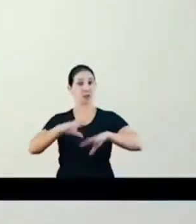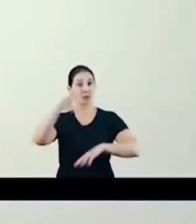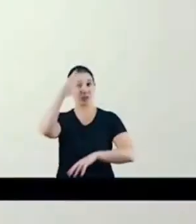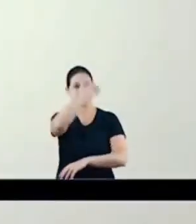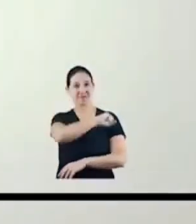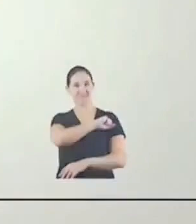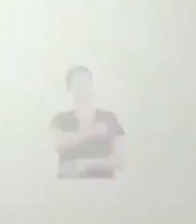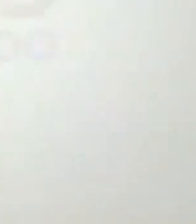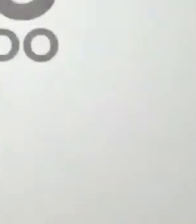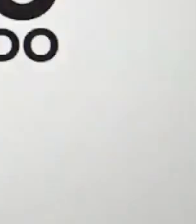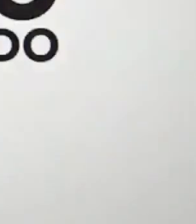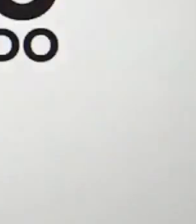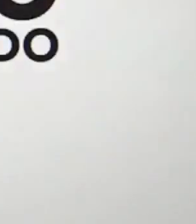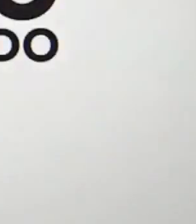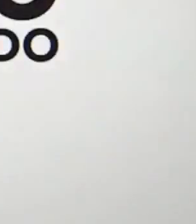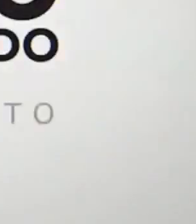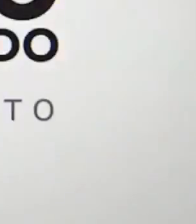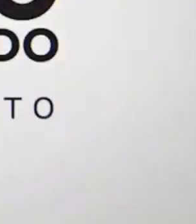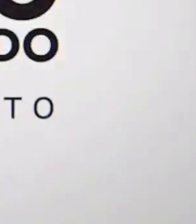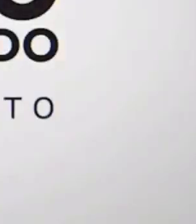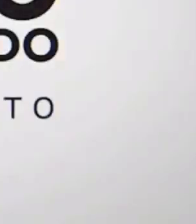estude. Saúde.